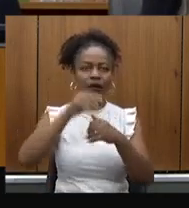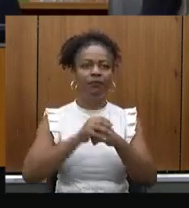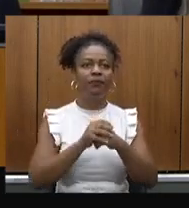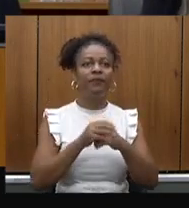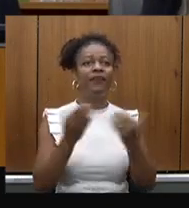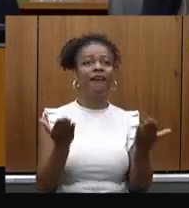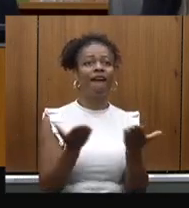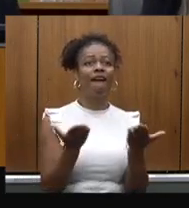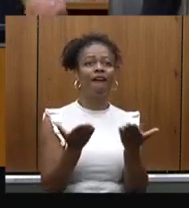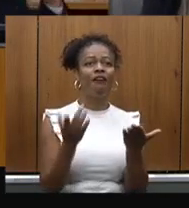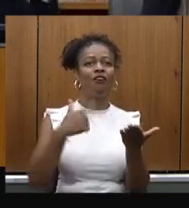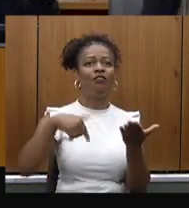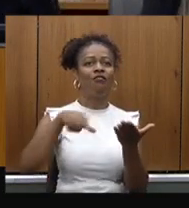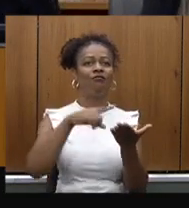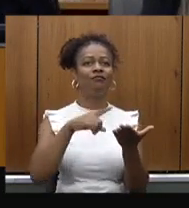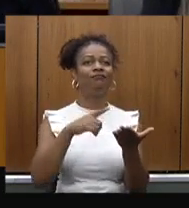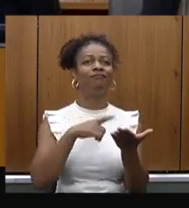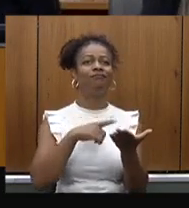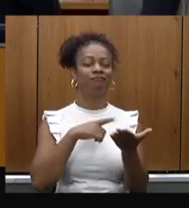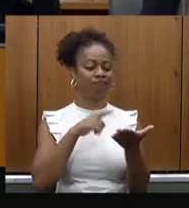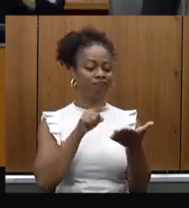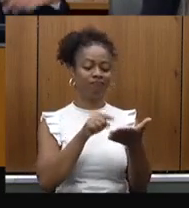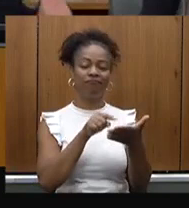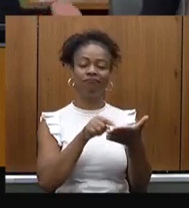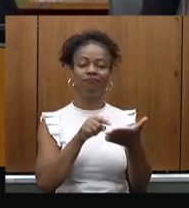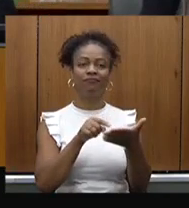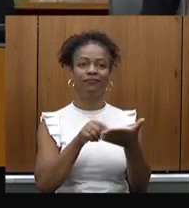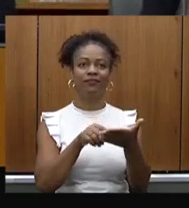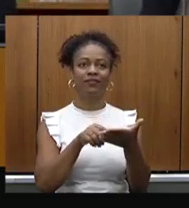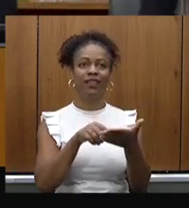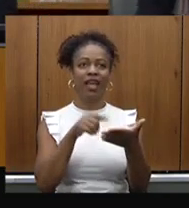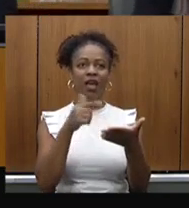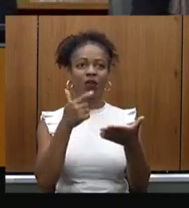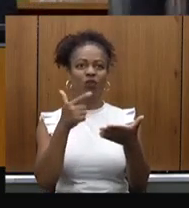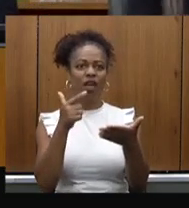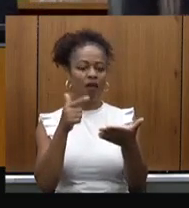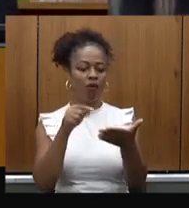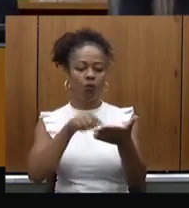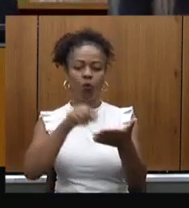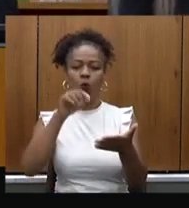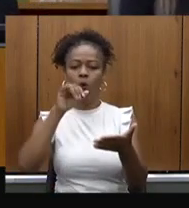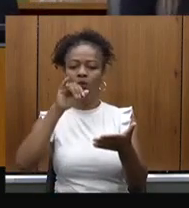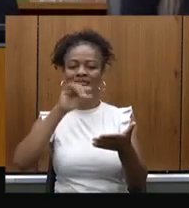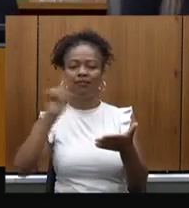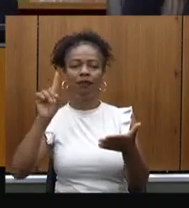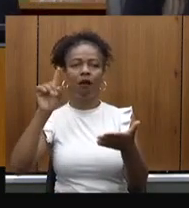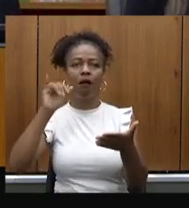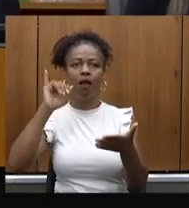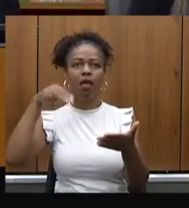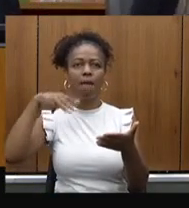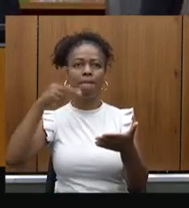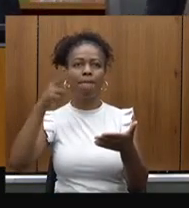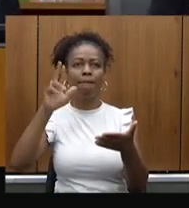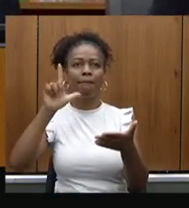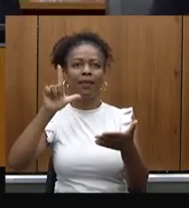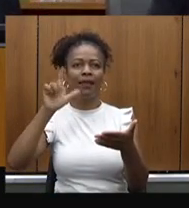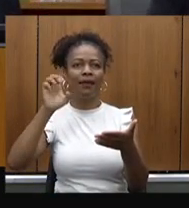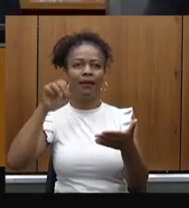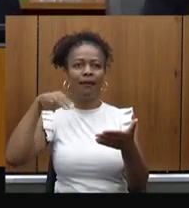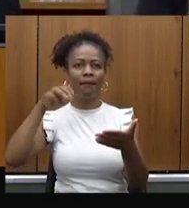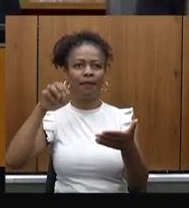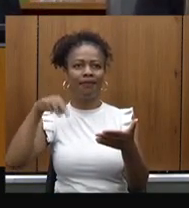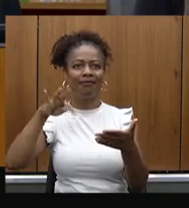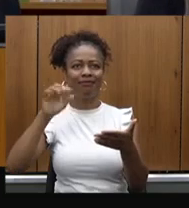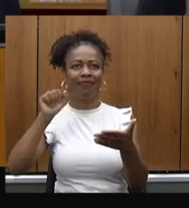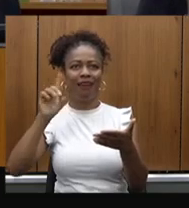estamos aí em fase de... Não existe mais o não implementado, como o cinza, agora em 2022, porque